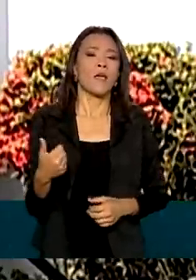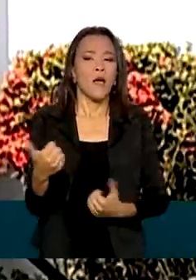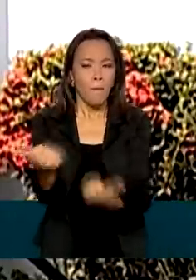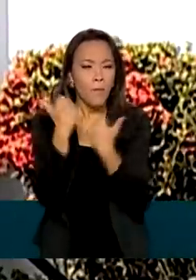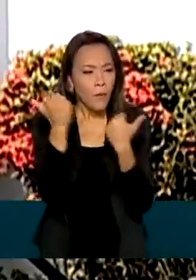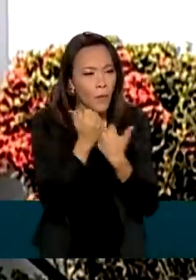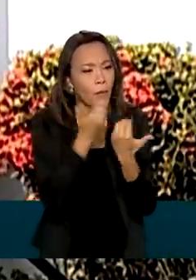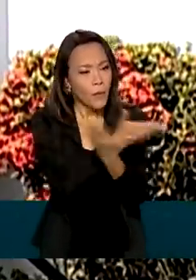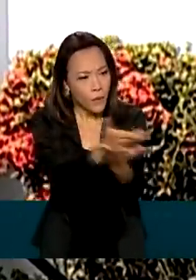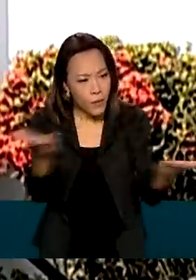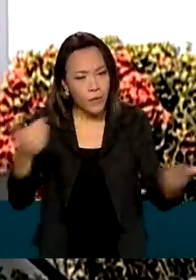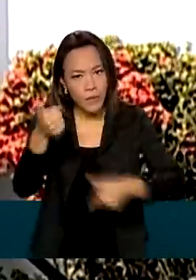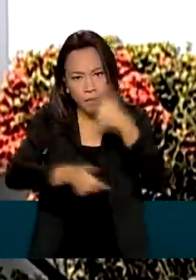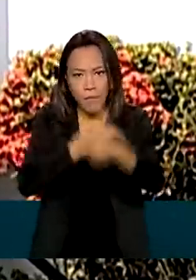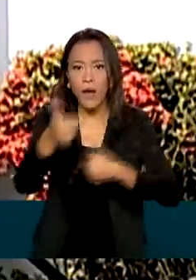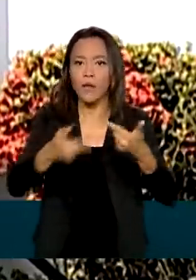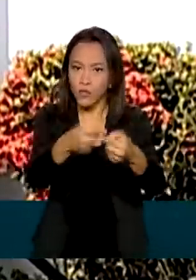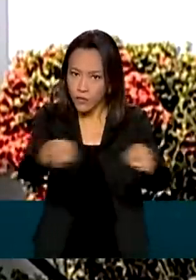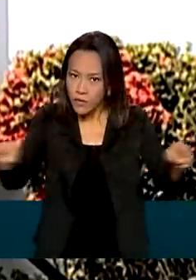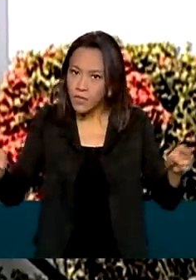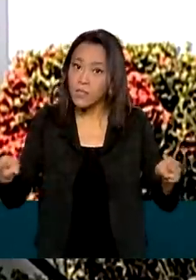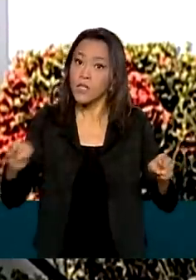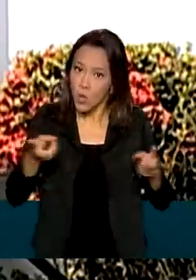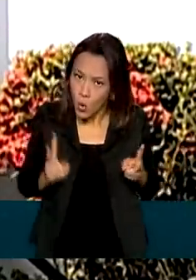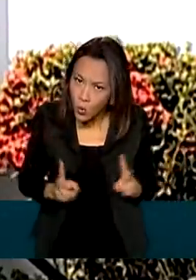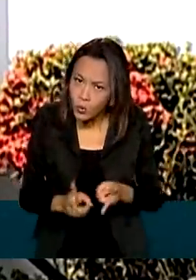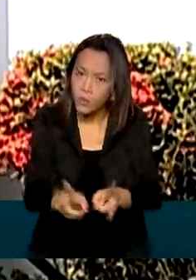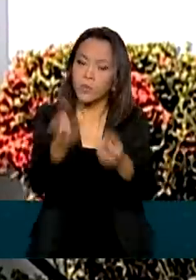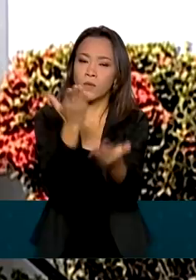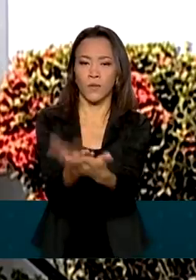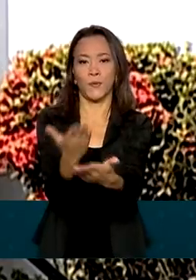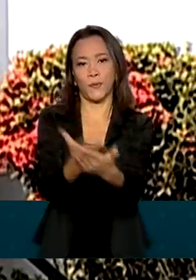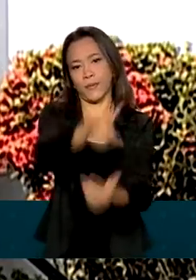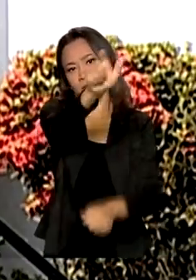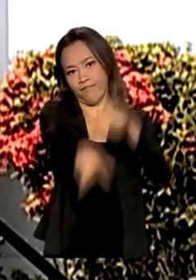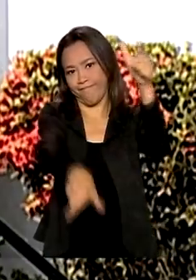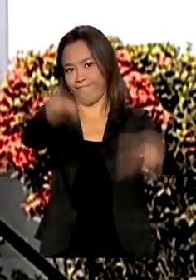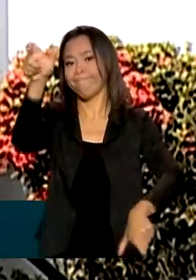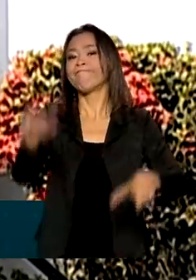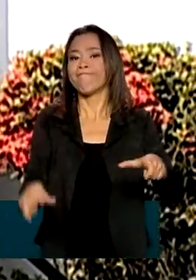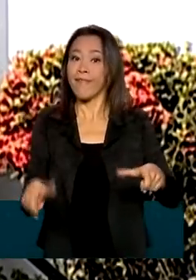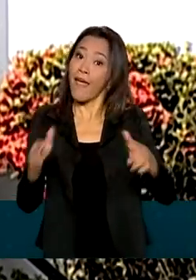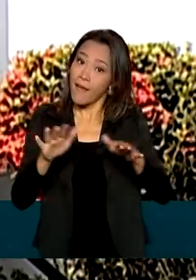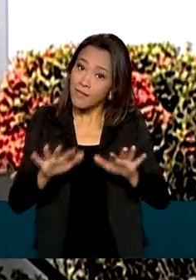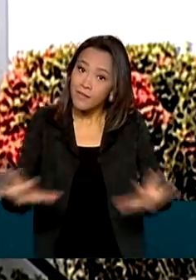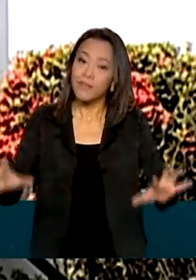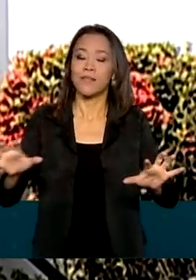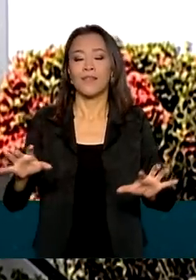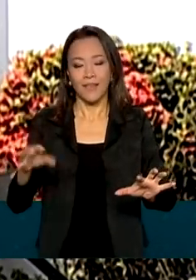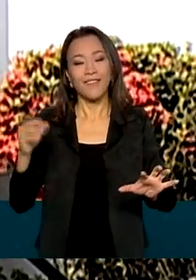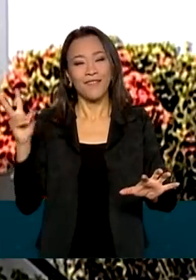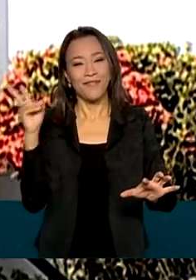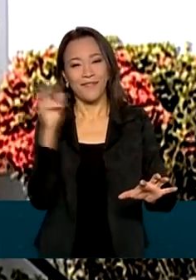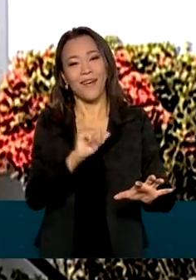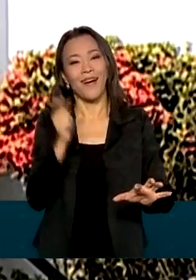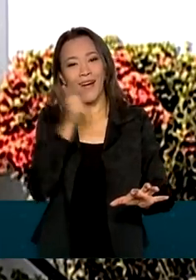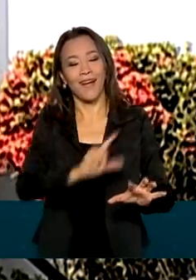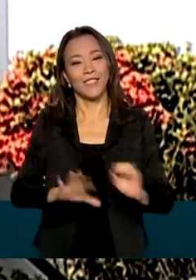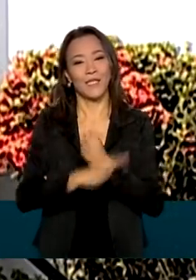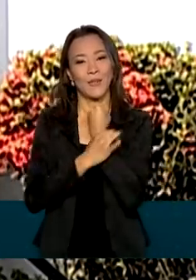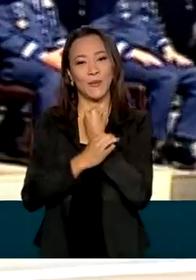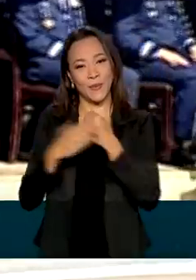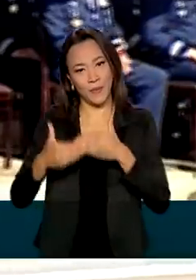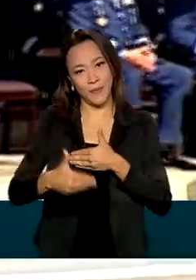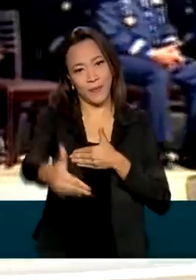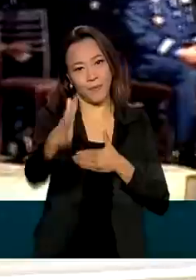de vocês. Continuem estudando e se aperfeiçoando, pois dessa forma garantirão uma jornada segura rumo ao